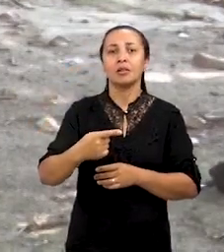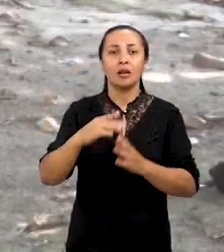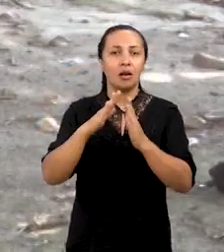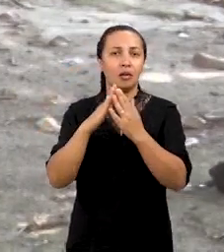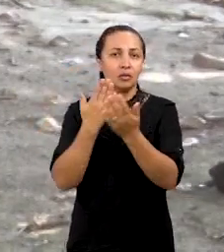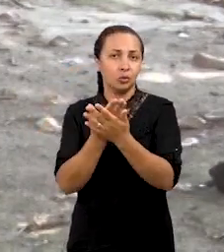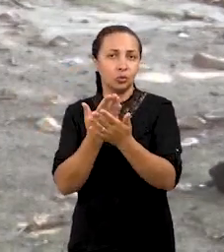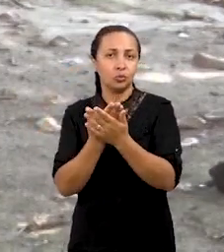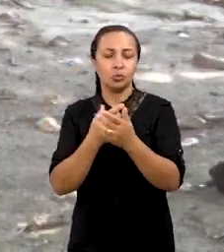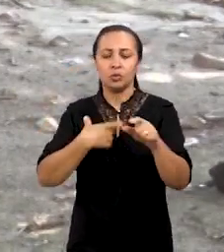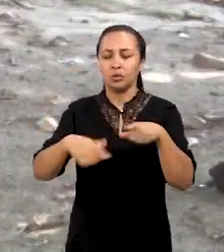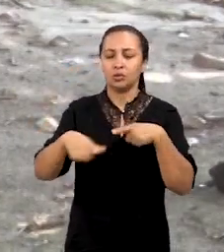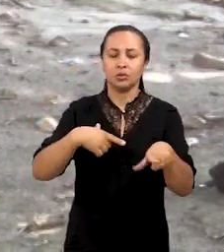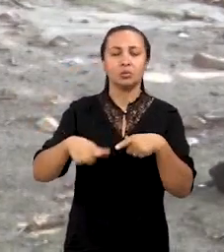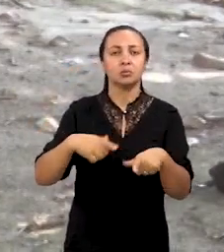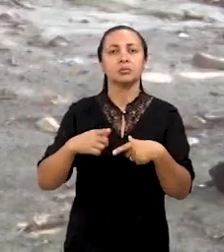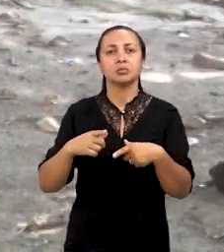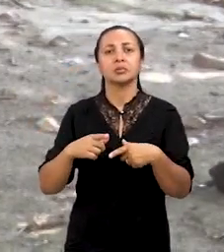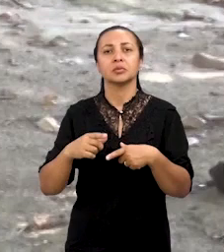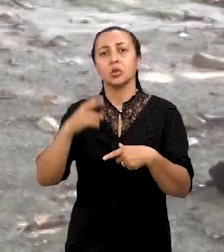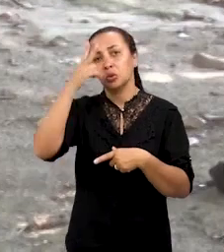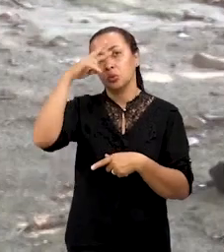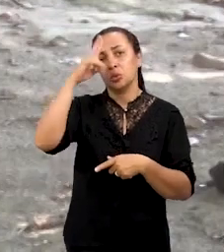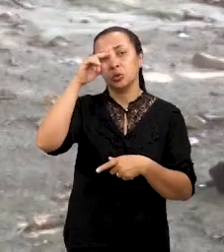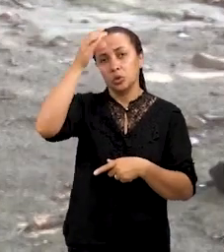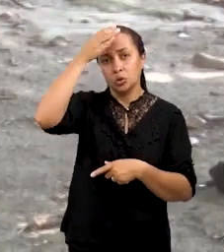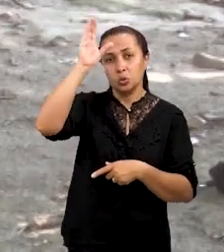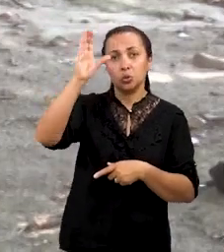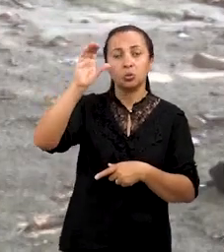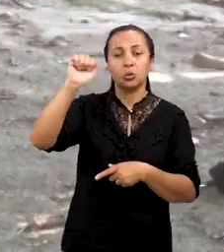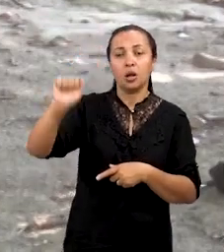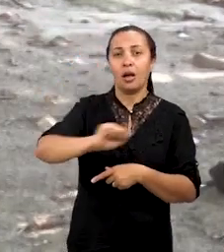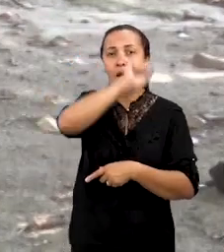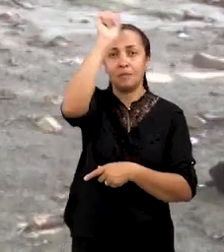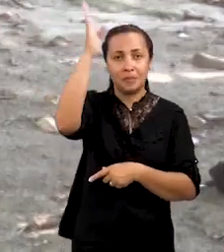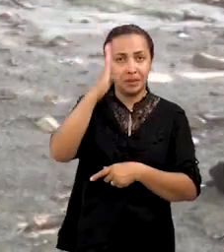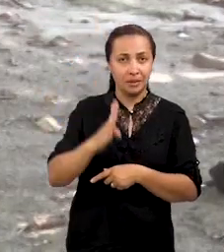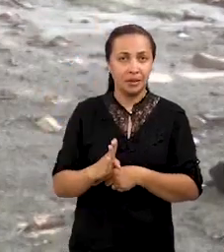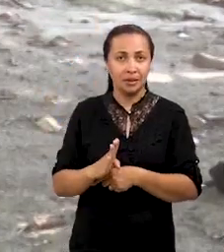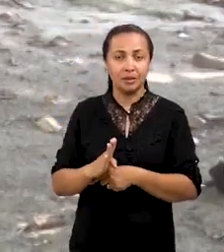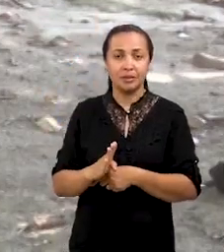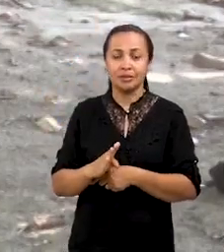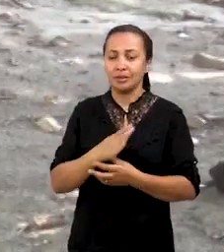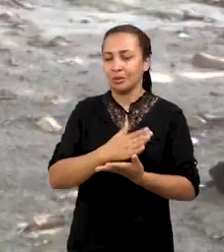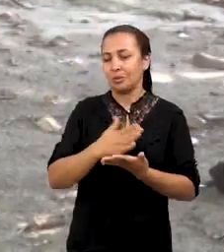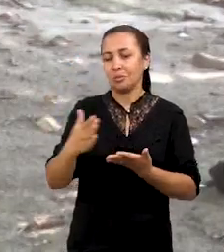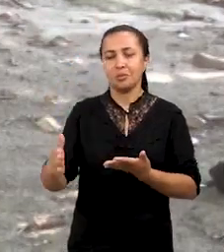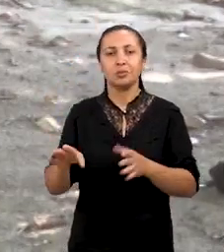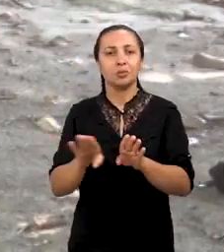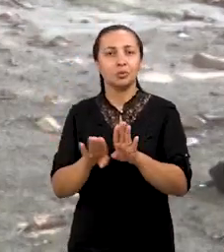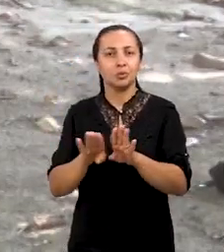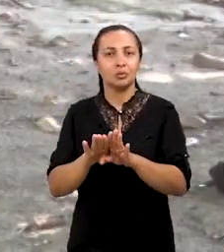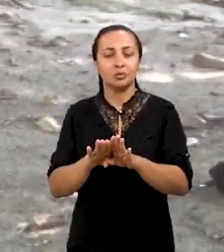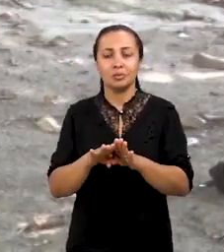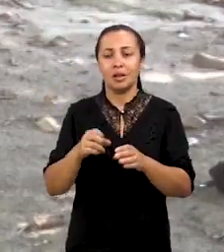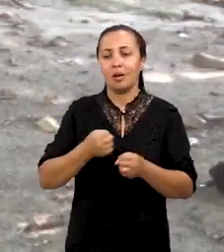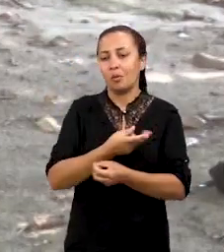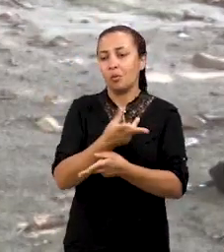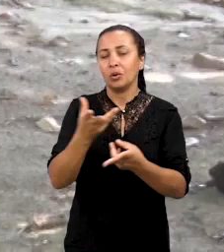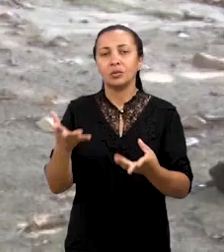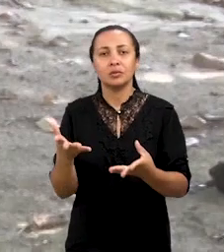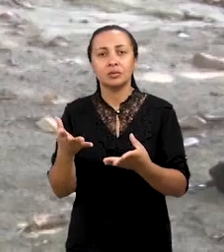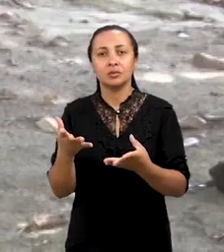as escolas a trabalharem com história e cultura afro-brasileira, passou a ter uma quantidade